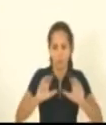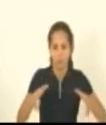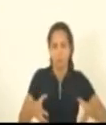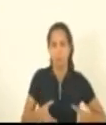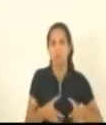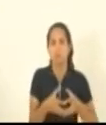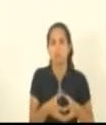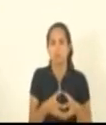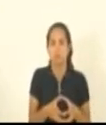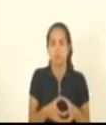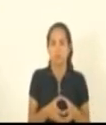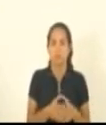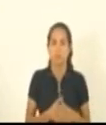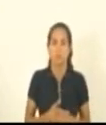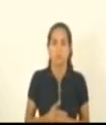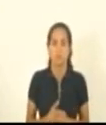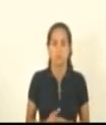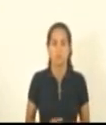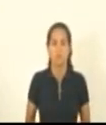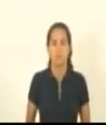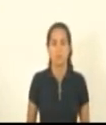suas composições estava aqui